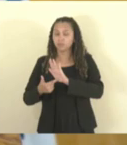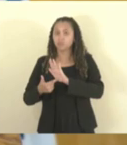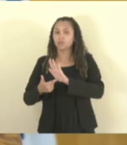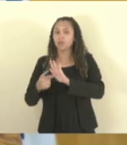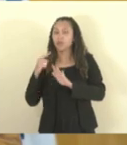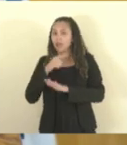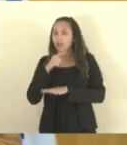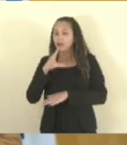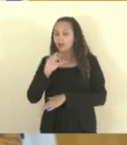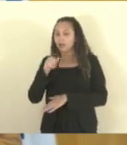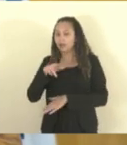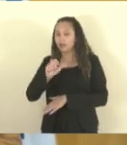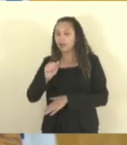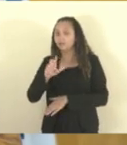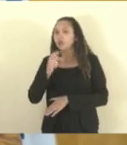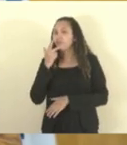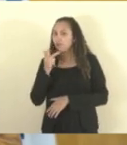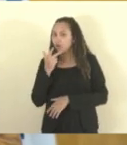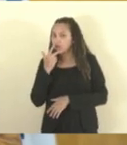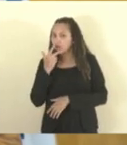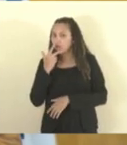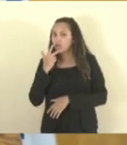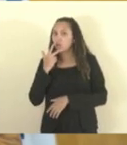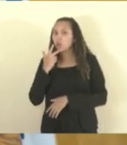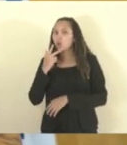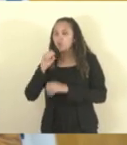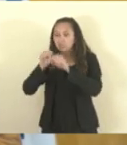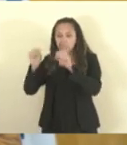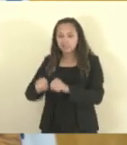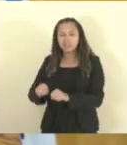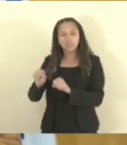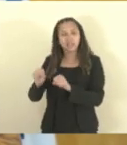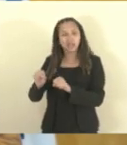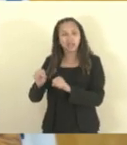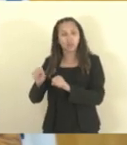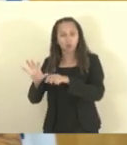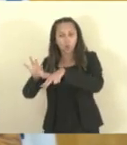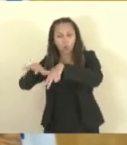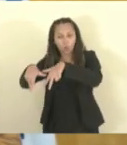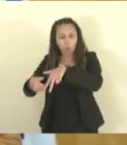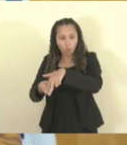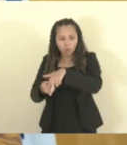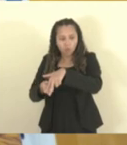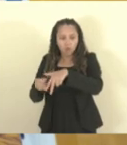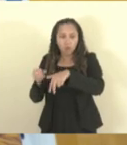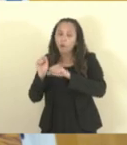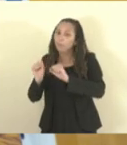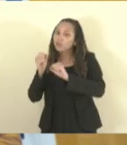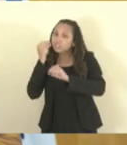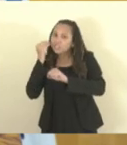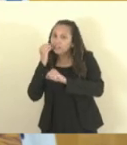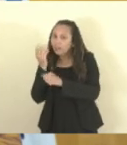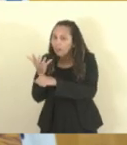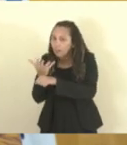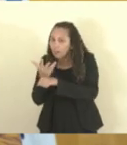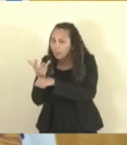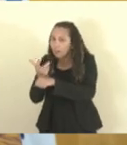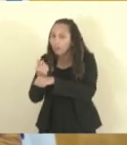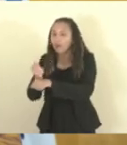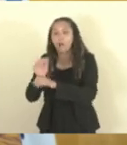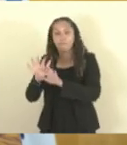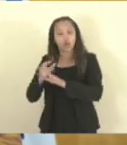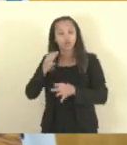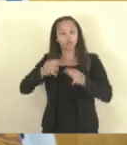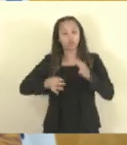CPI. O sistema pode tentar se perpetuar, mas a justiça de Deus não tarda e nem